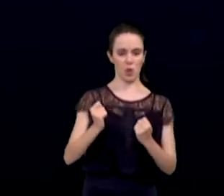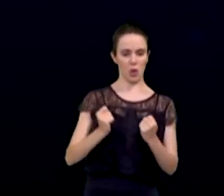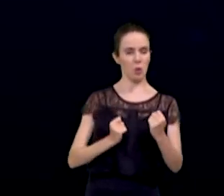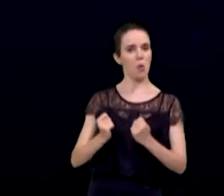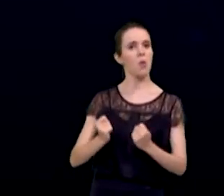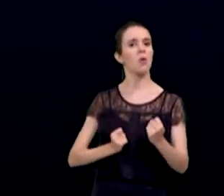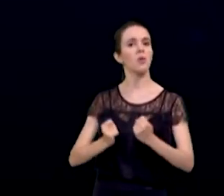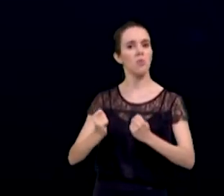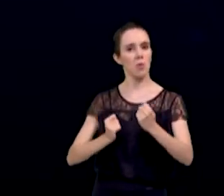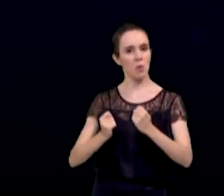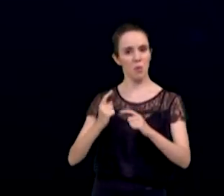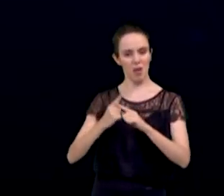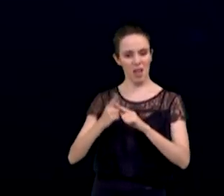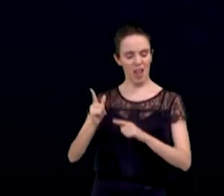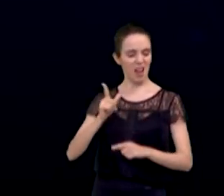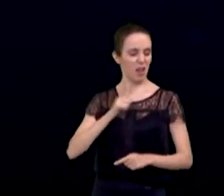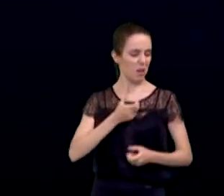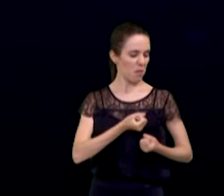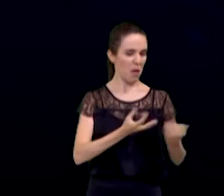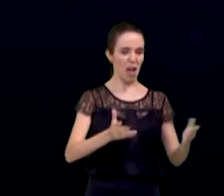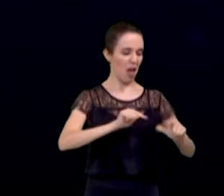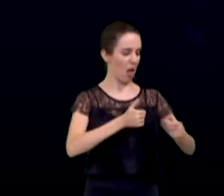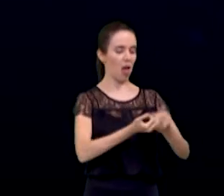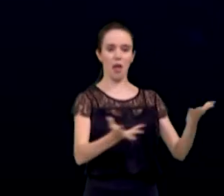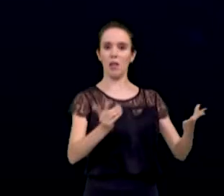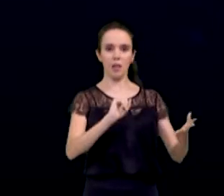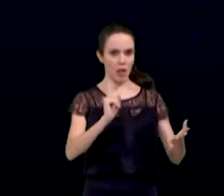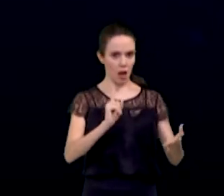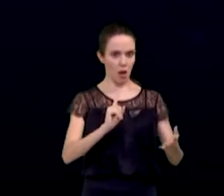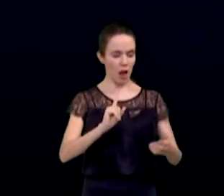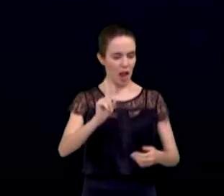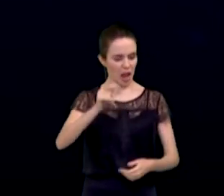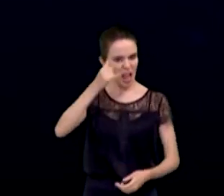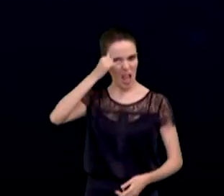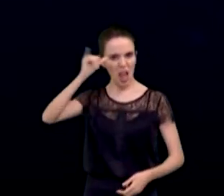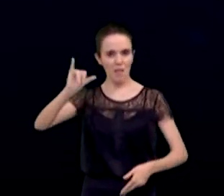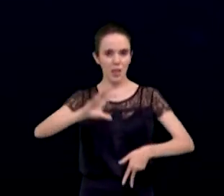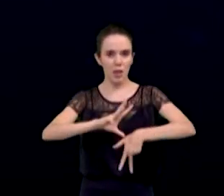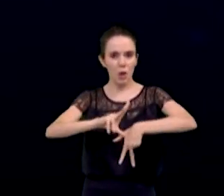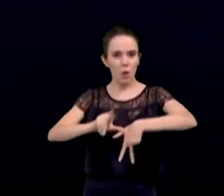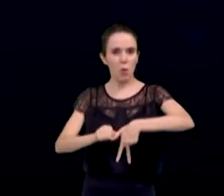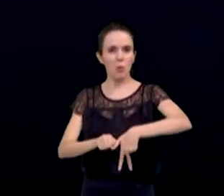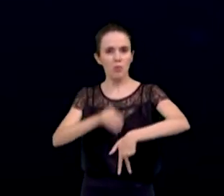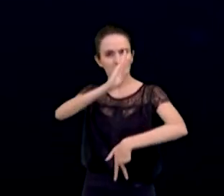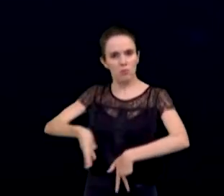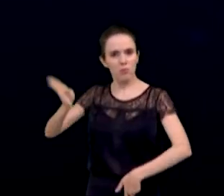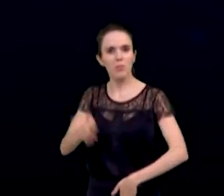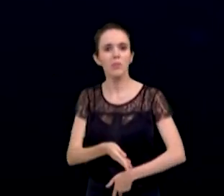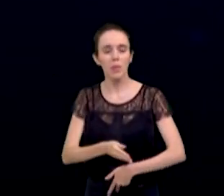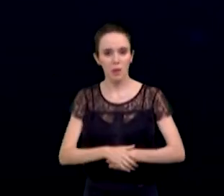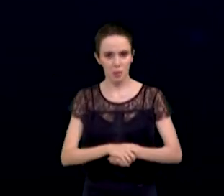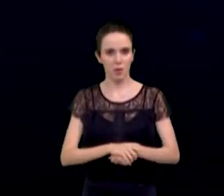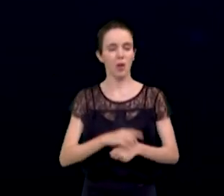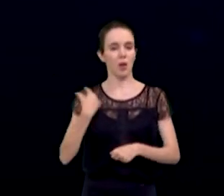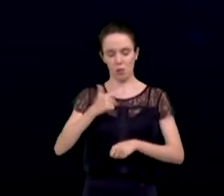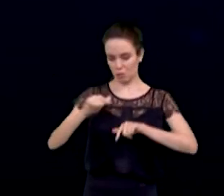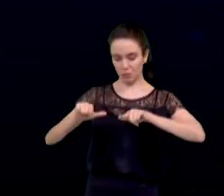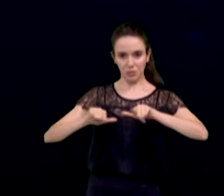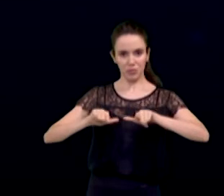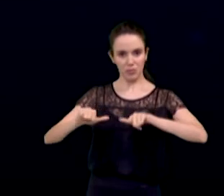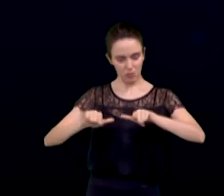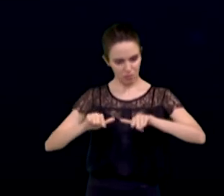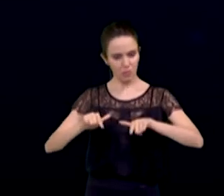comissionados e, principalmente, combatendo a corrupção. Graças a esse trabalho, nós temos dinheiro